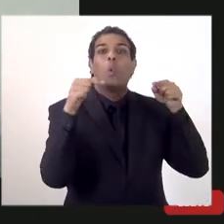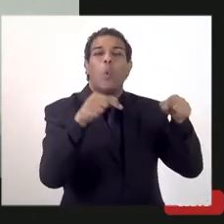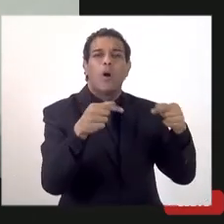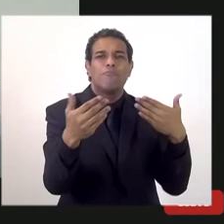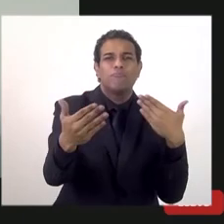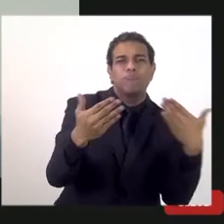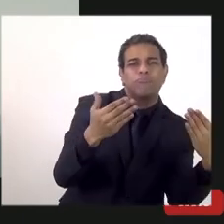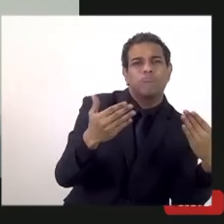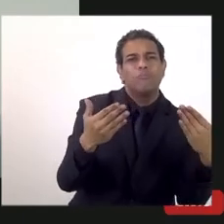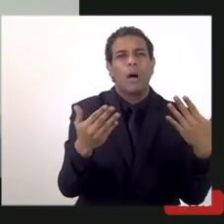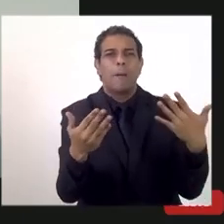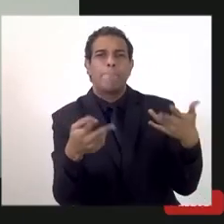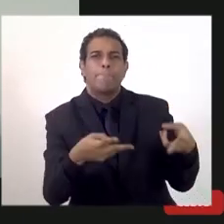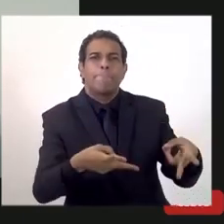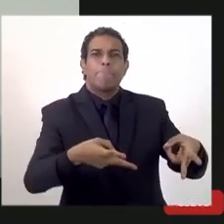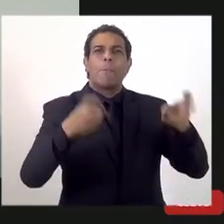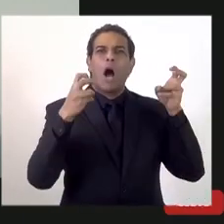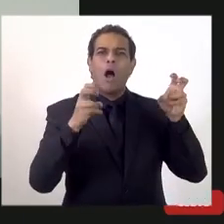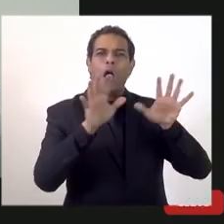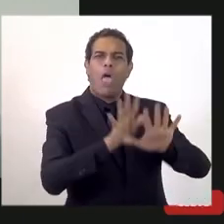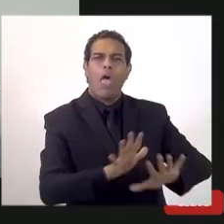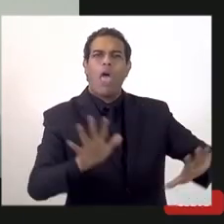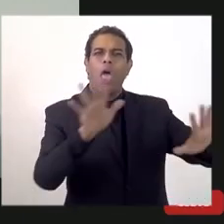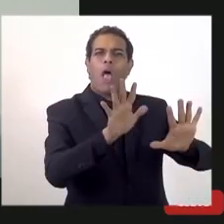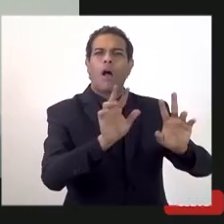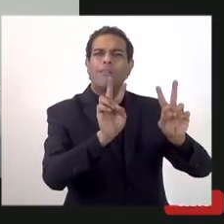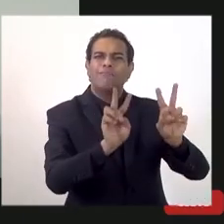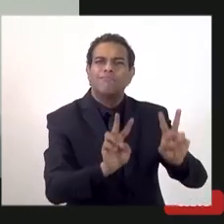que mais nos chama atenção, que mais